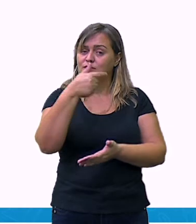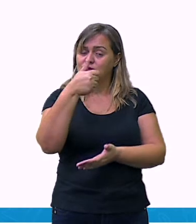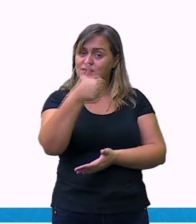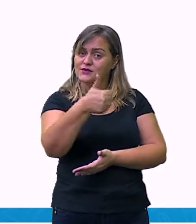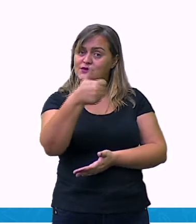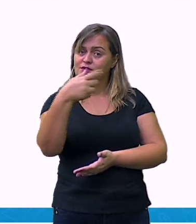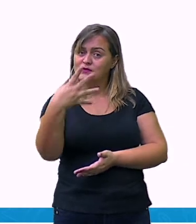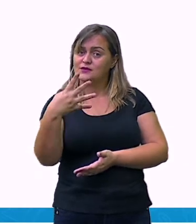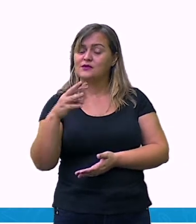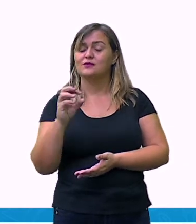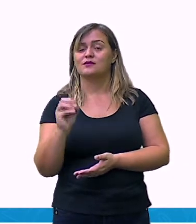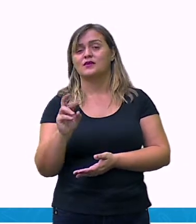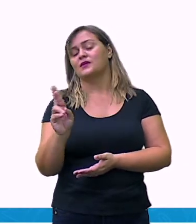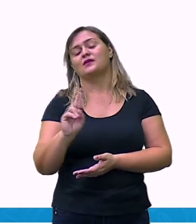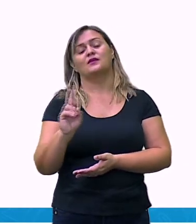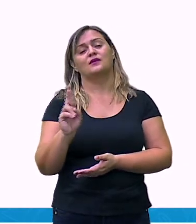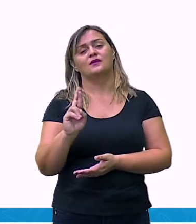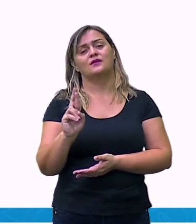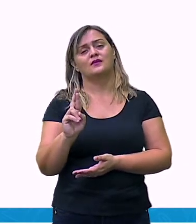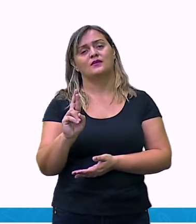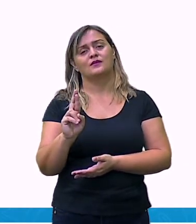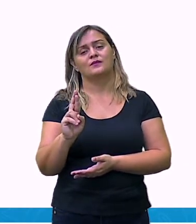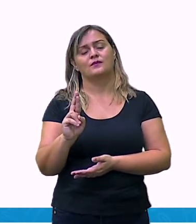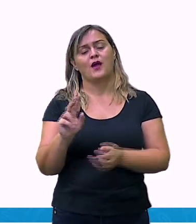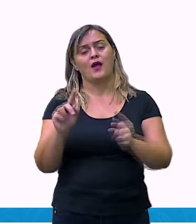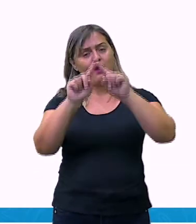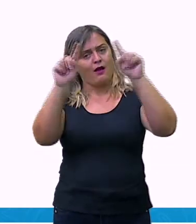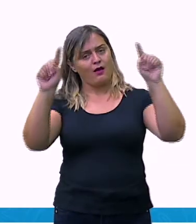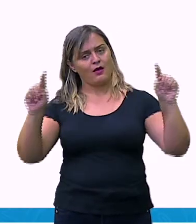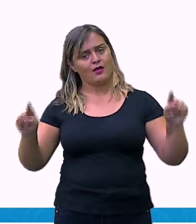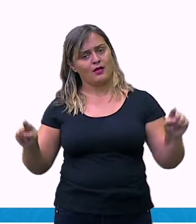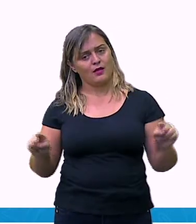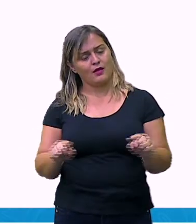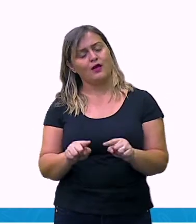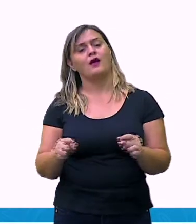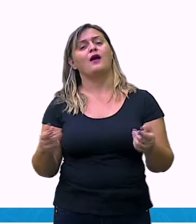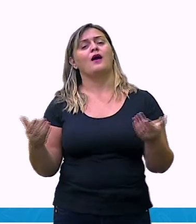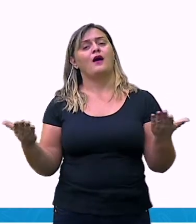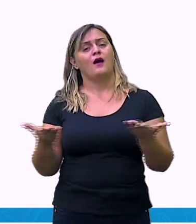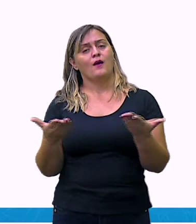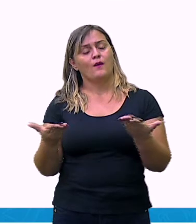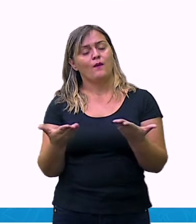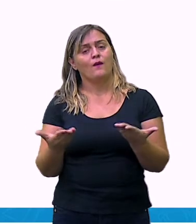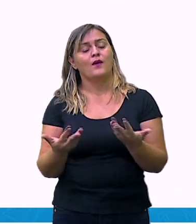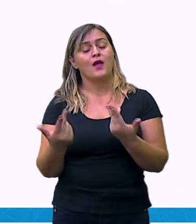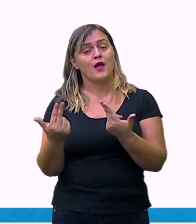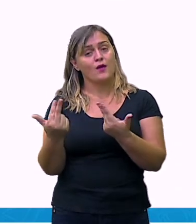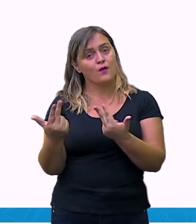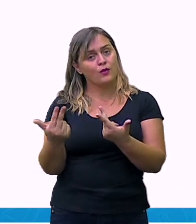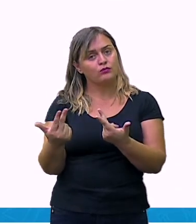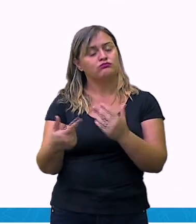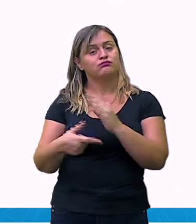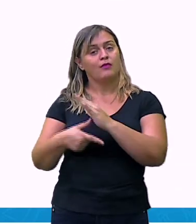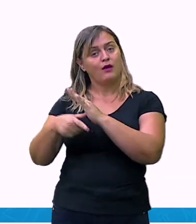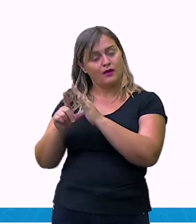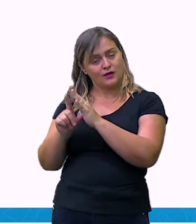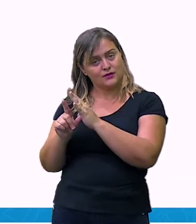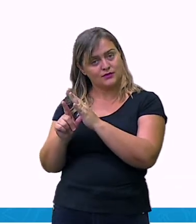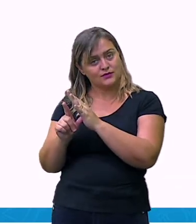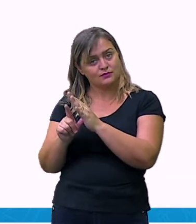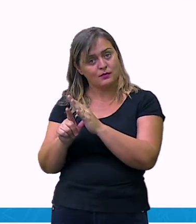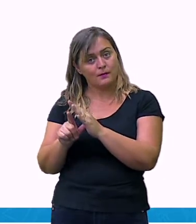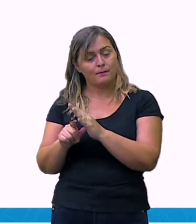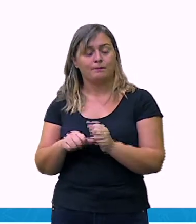que vai acontecer o mesmo processo anterior, porém, agora, ao invés de aumentar, quando falamos em